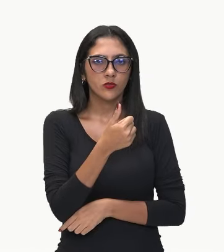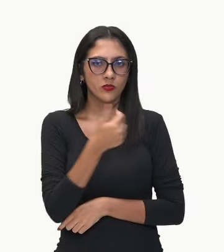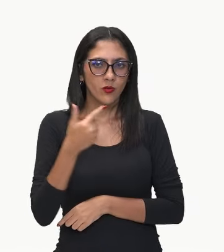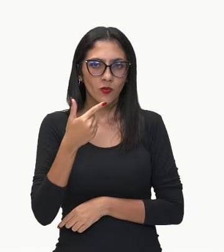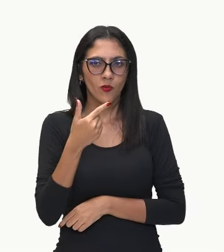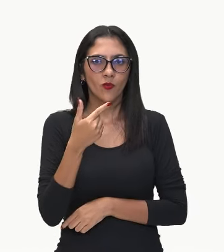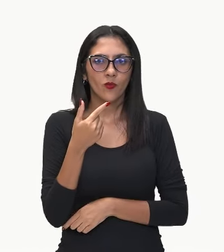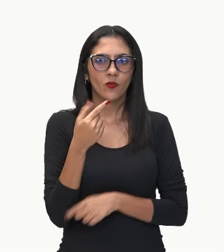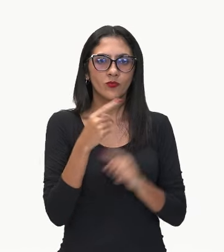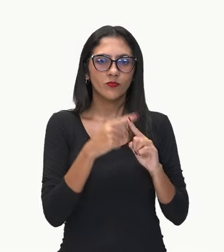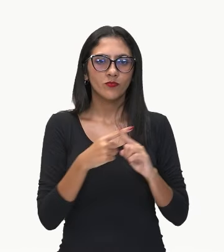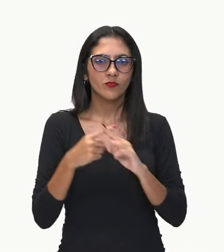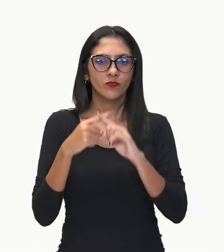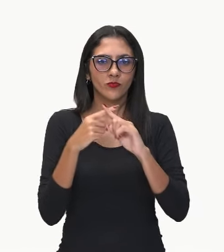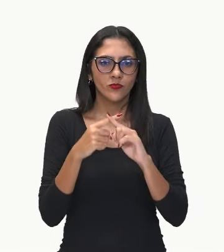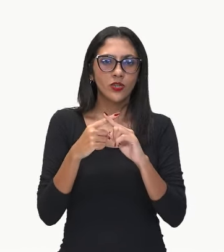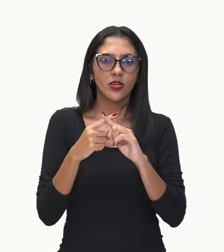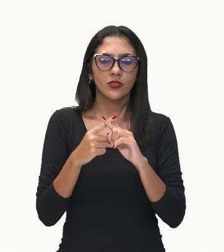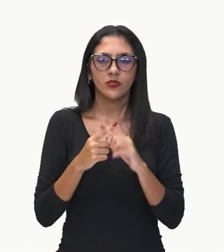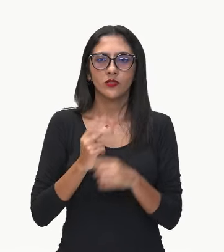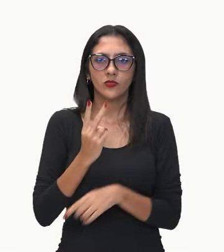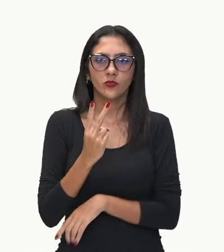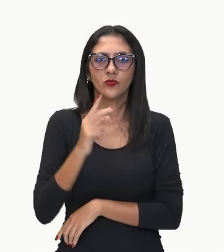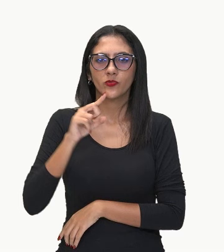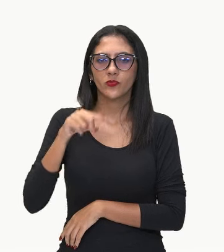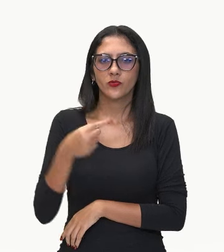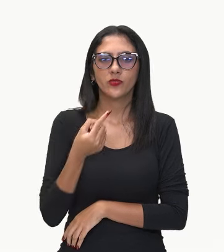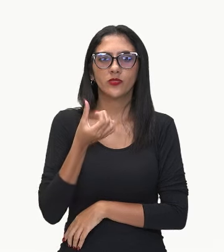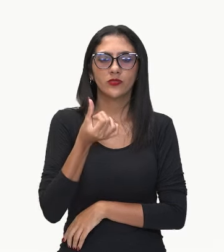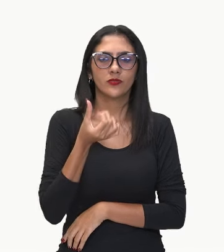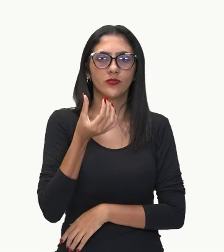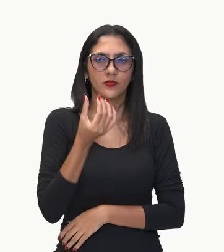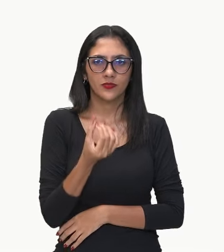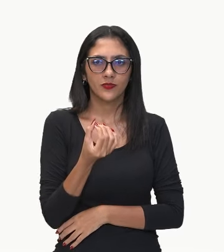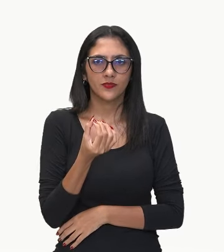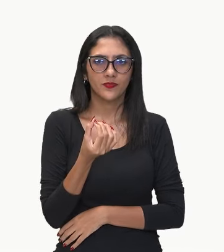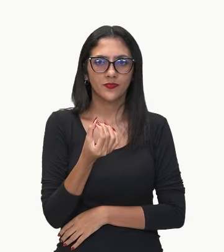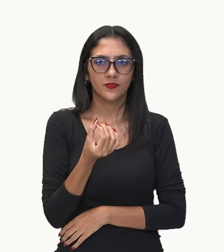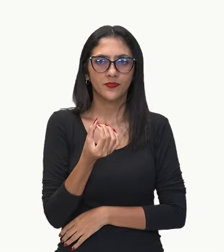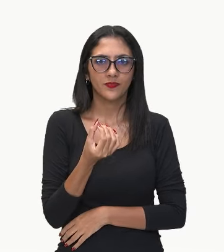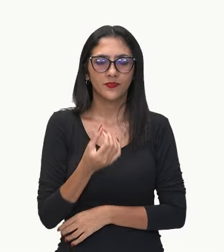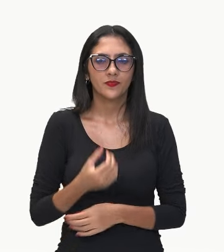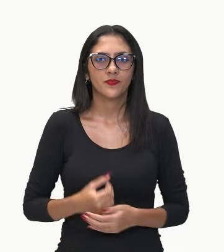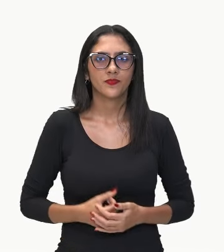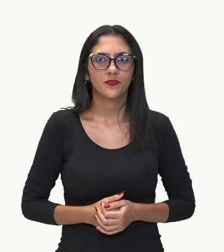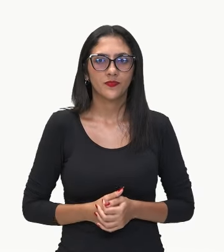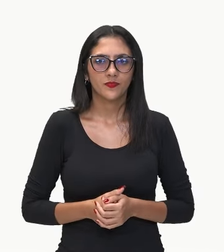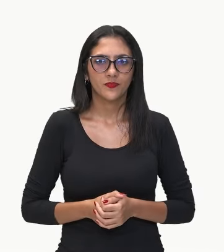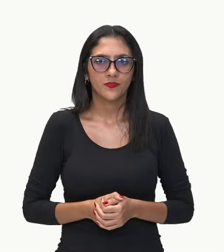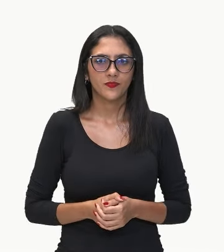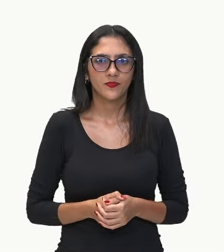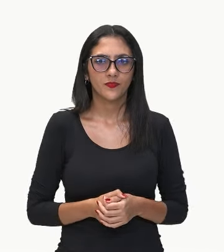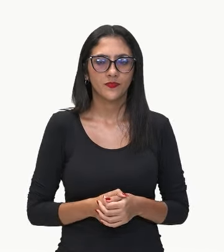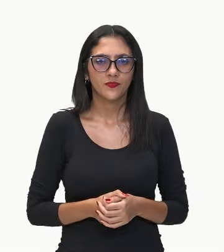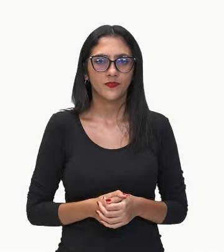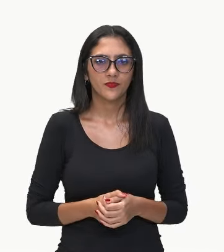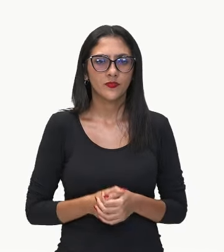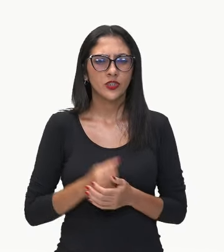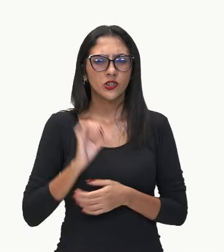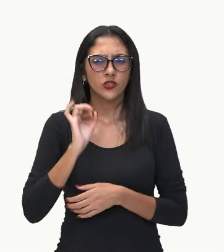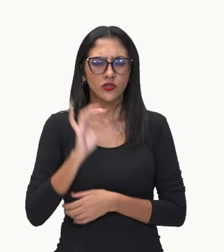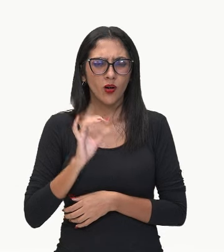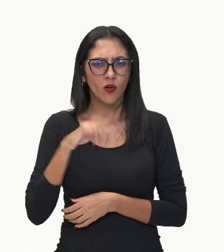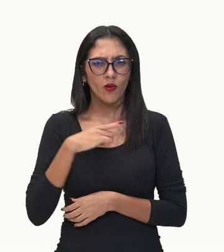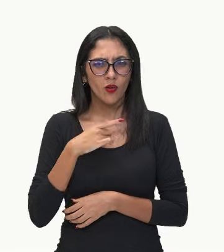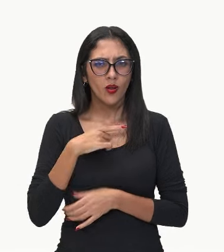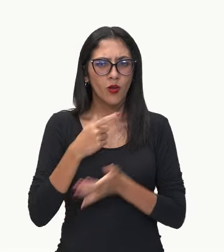refrigerante, onde cada garrafa custa R$ 2,60. Foi só isso que ela